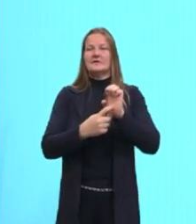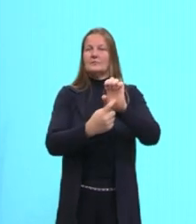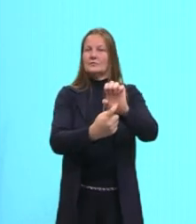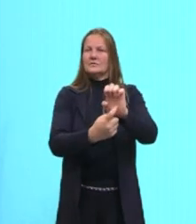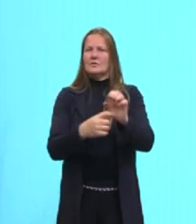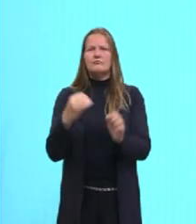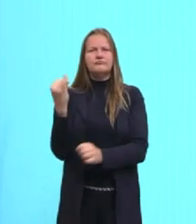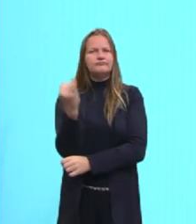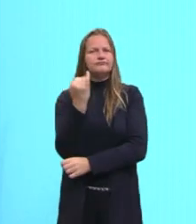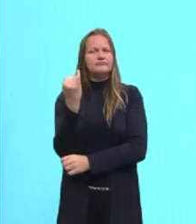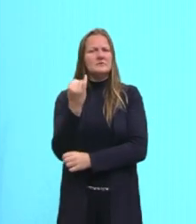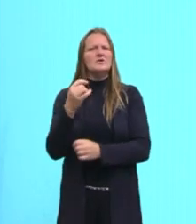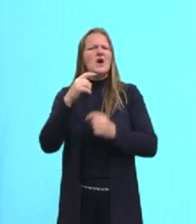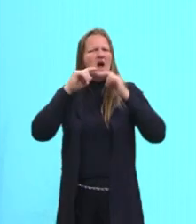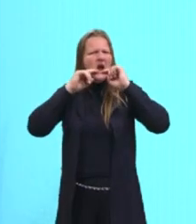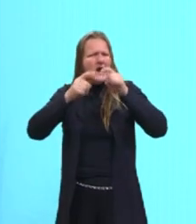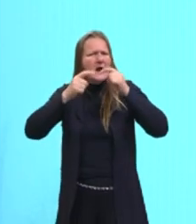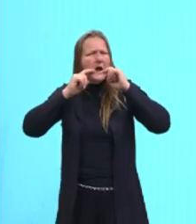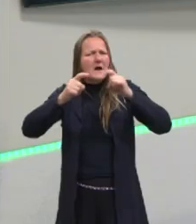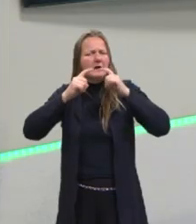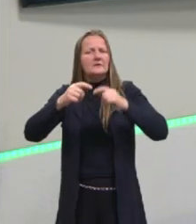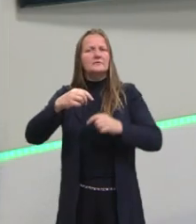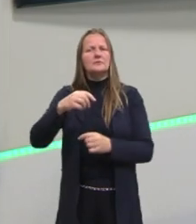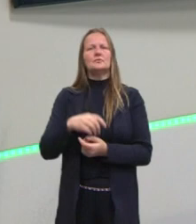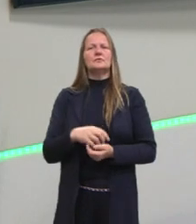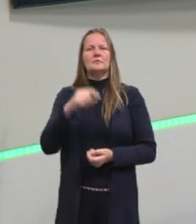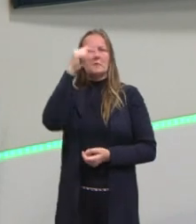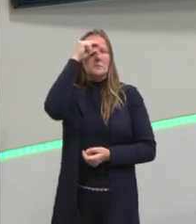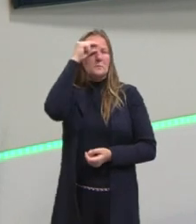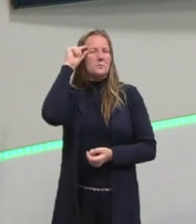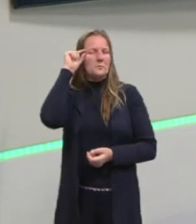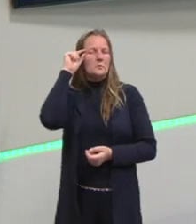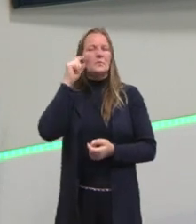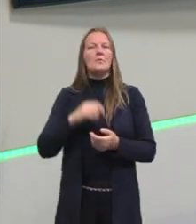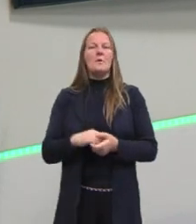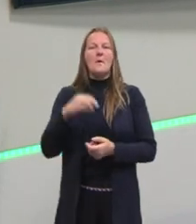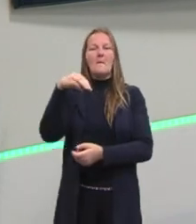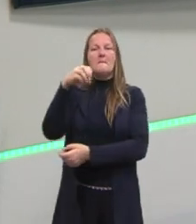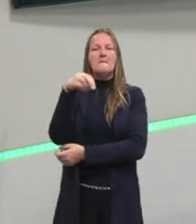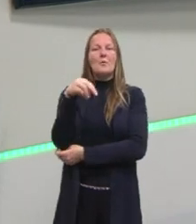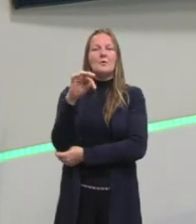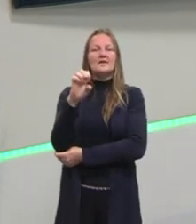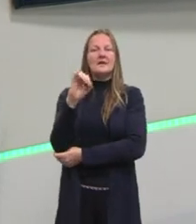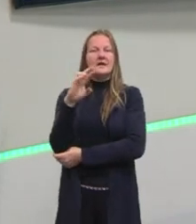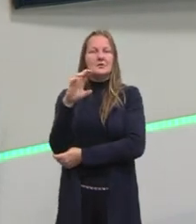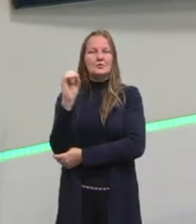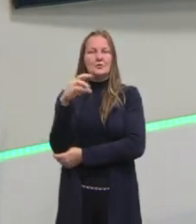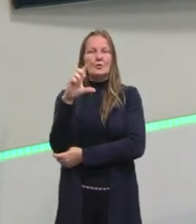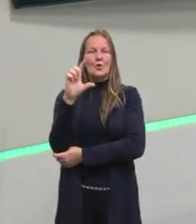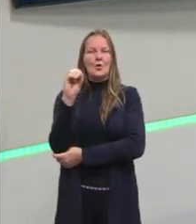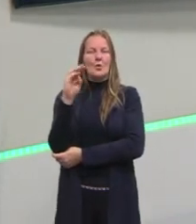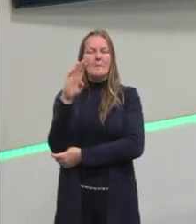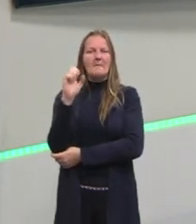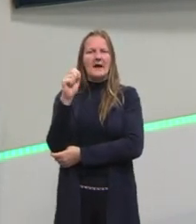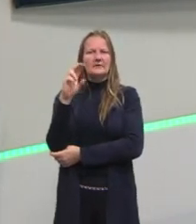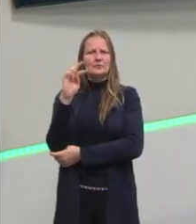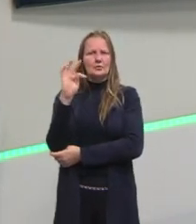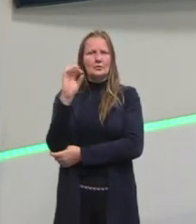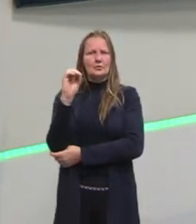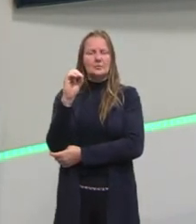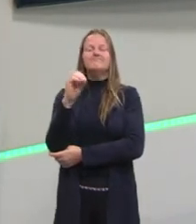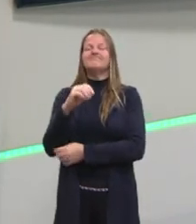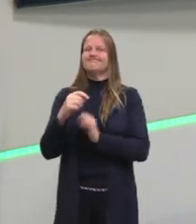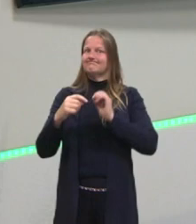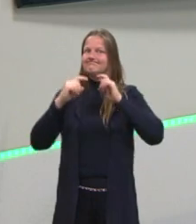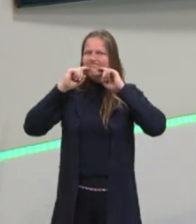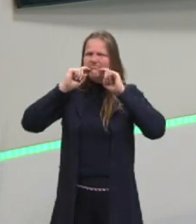cheia de críticas, inclusive Monteiro Lobato publicou uma crítica muito forte a essa exposição, quer dizer,